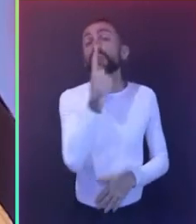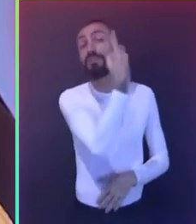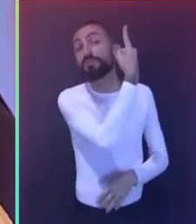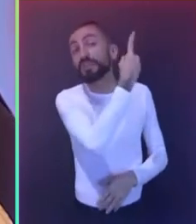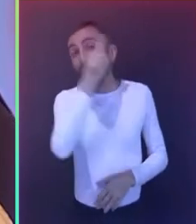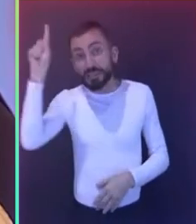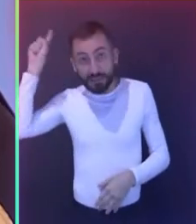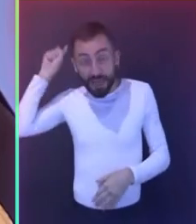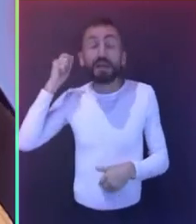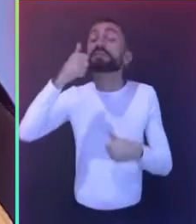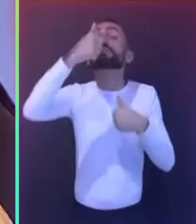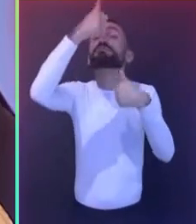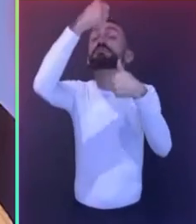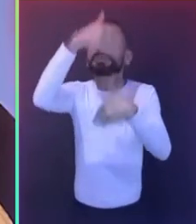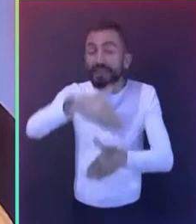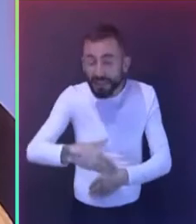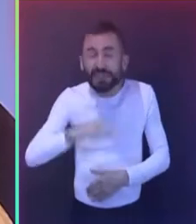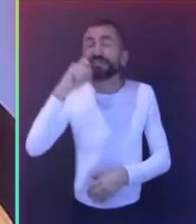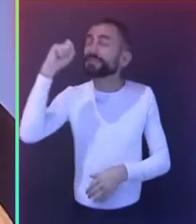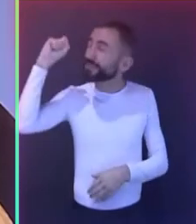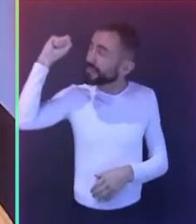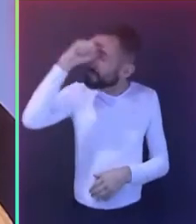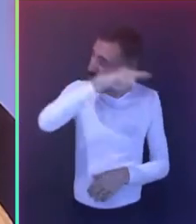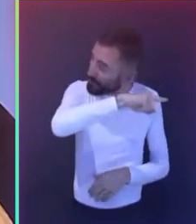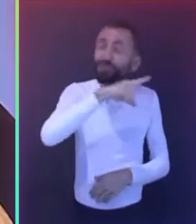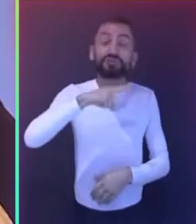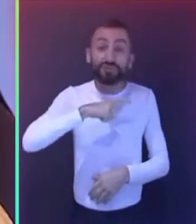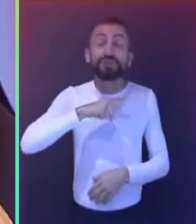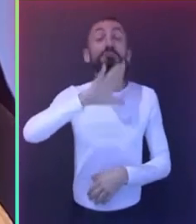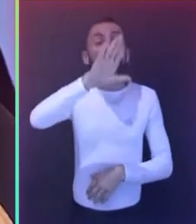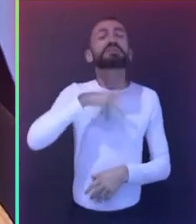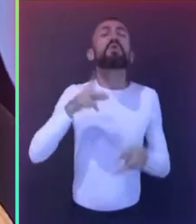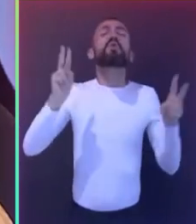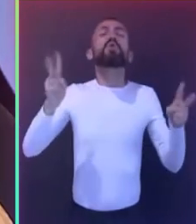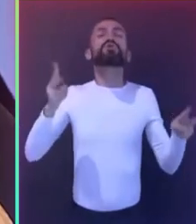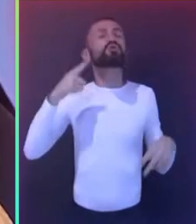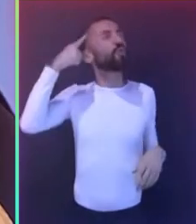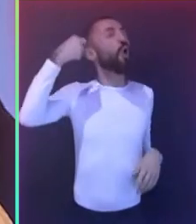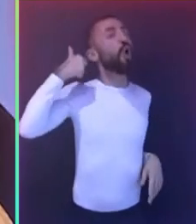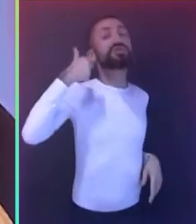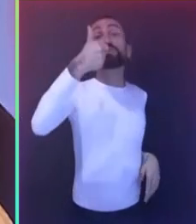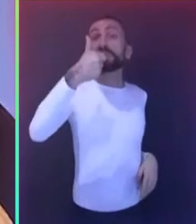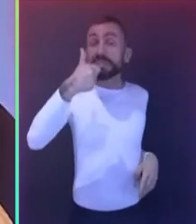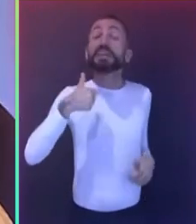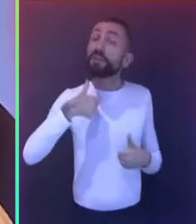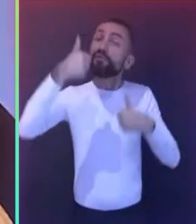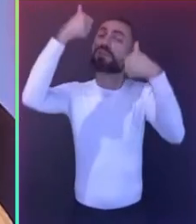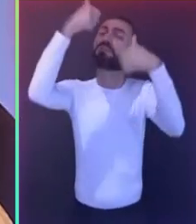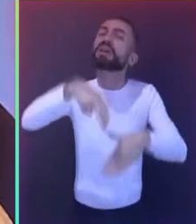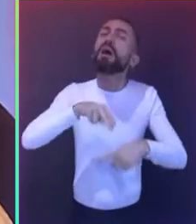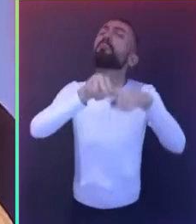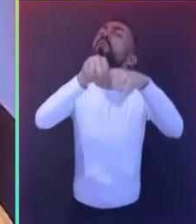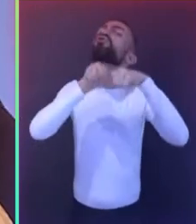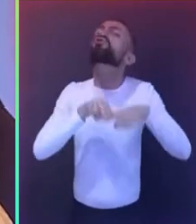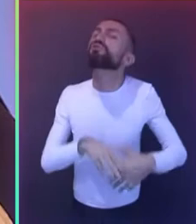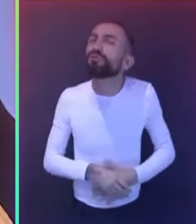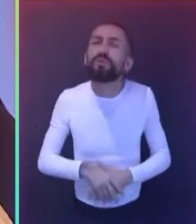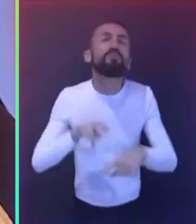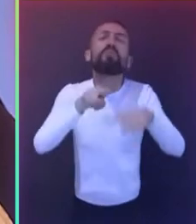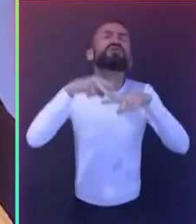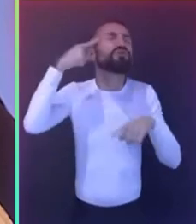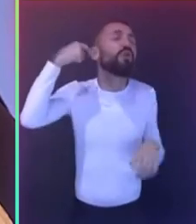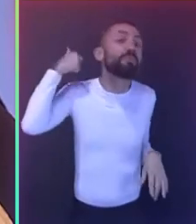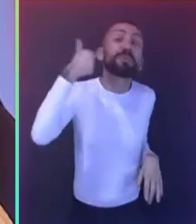despeito dos desafios, sigo otimista e torno aqui públicas as razões do meu otimismo. A